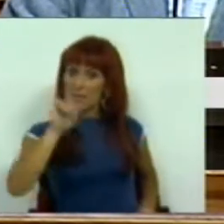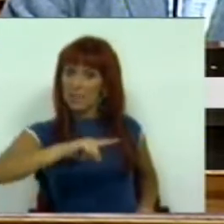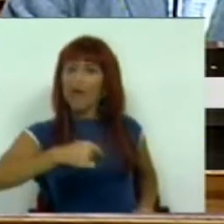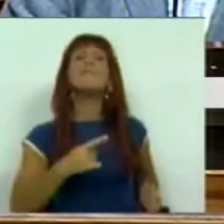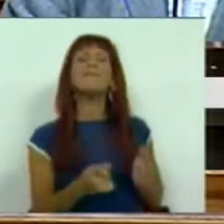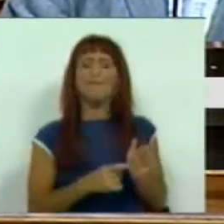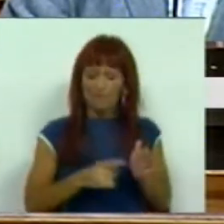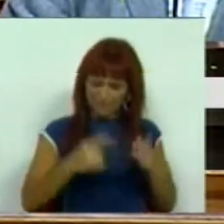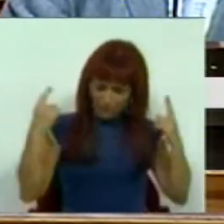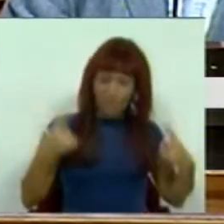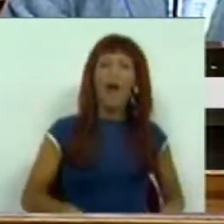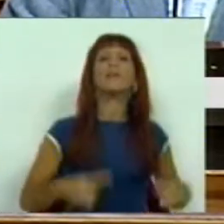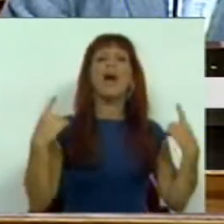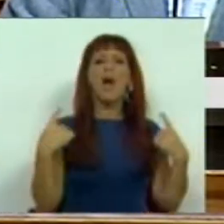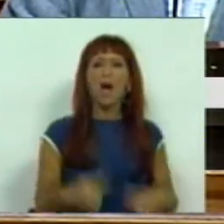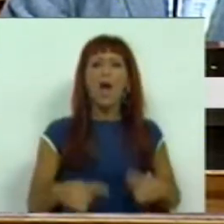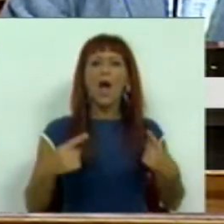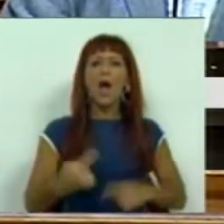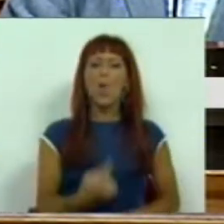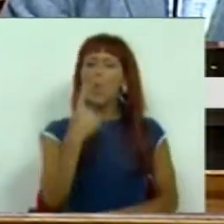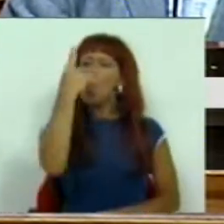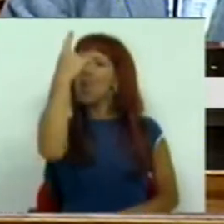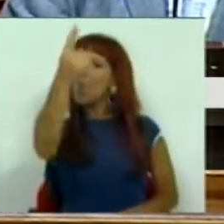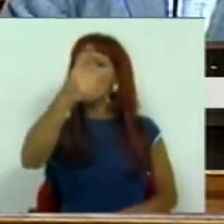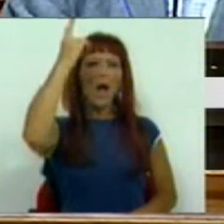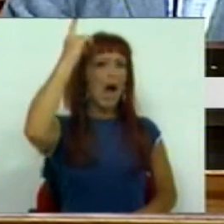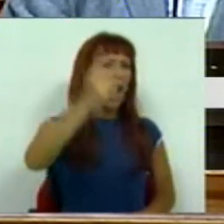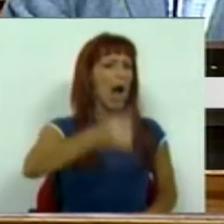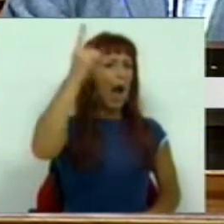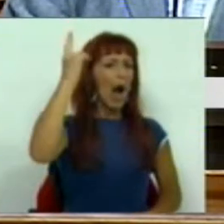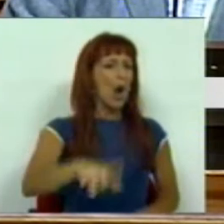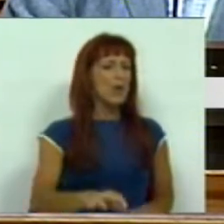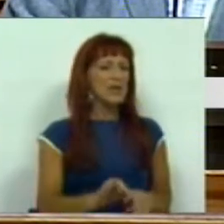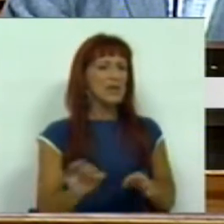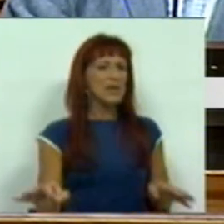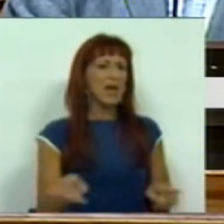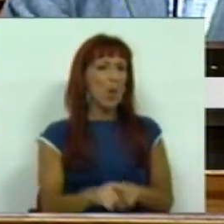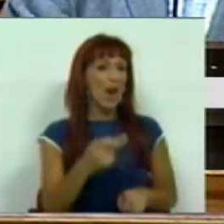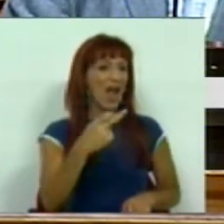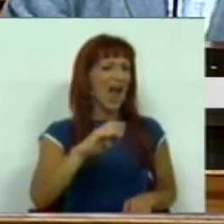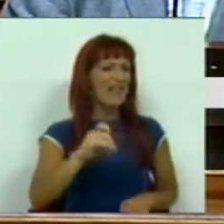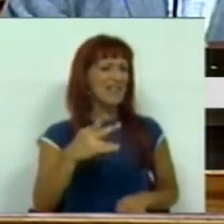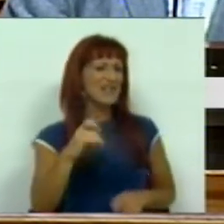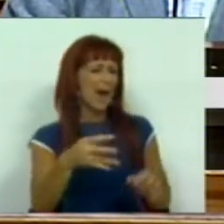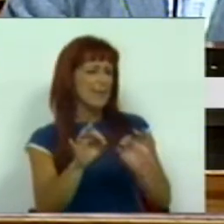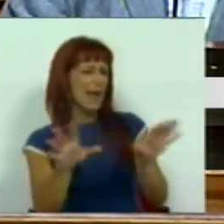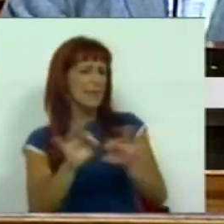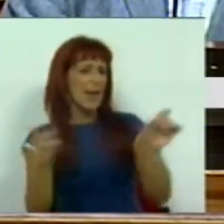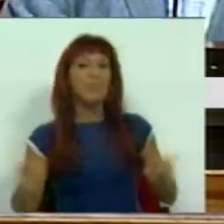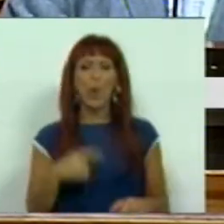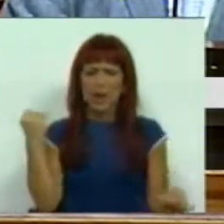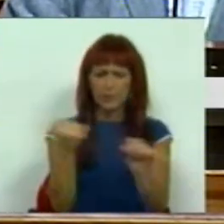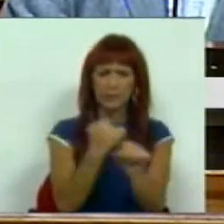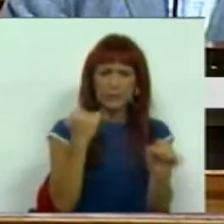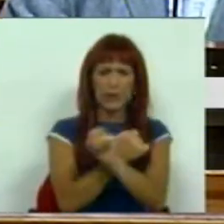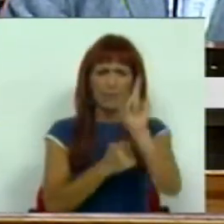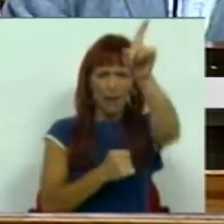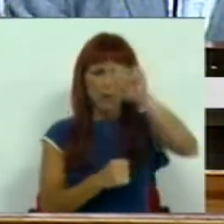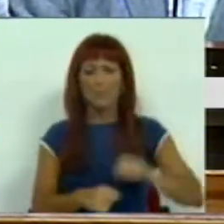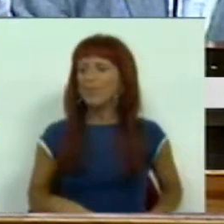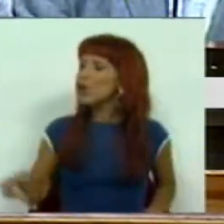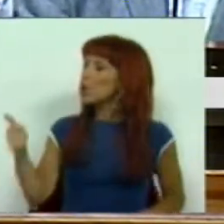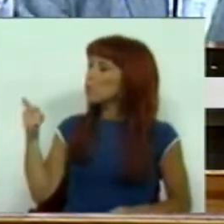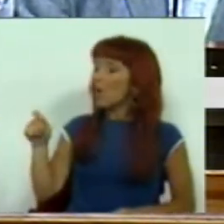faz falta efetivamente uma autoridade tipo ASAI para o trabalho. E o Bloco de Esquerda